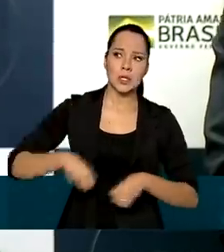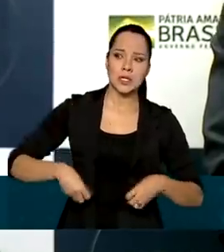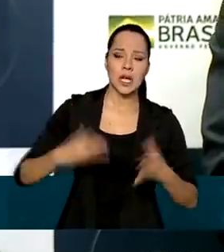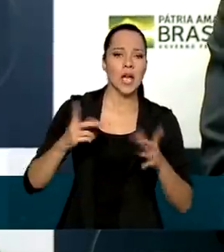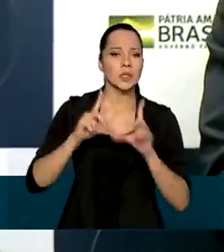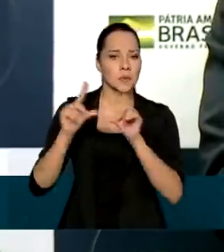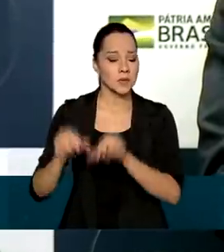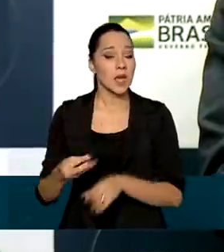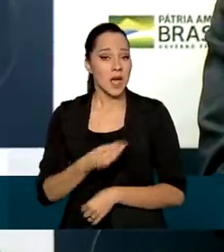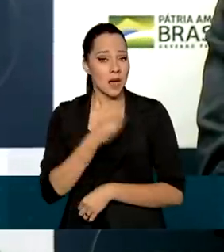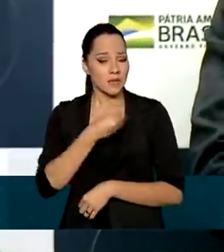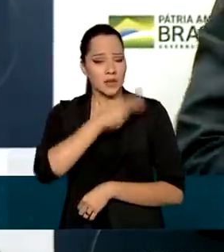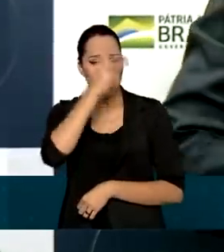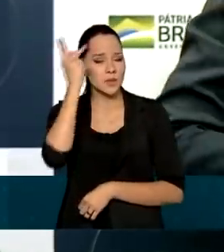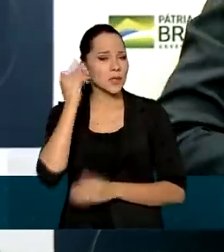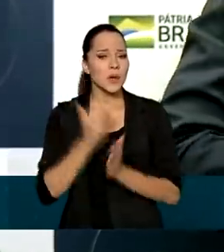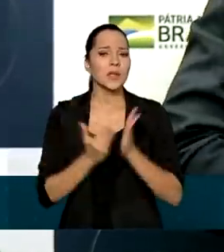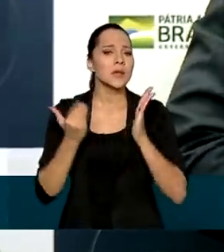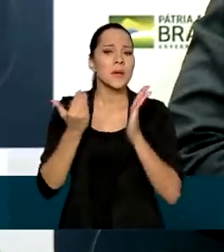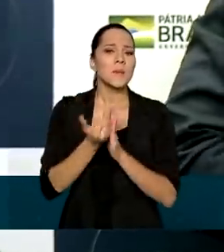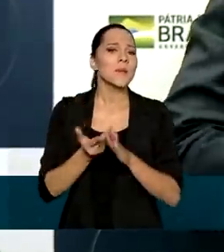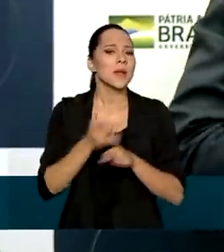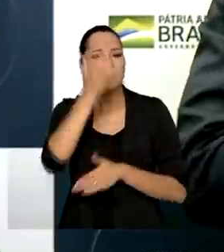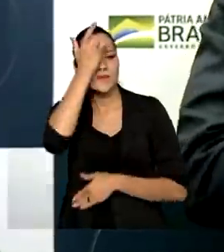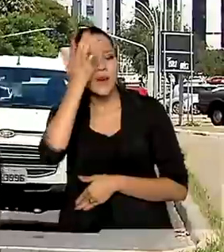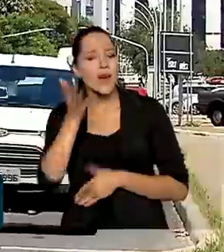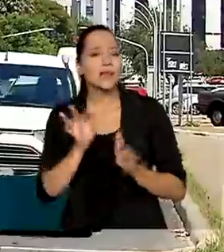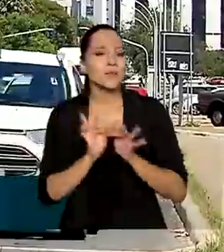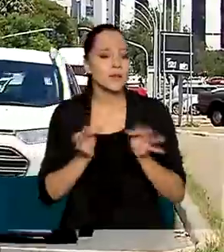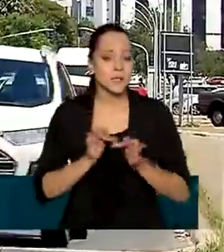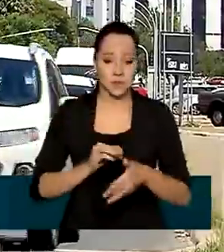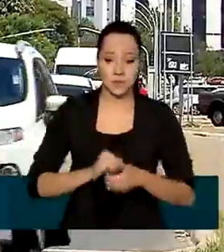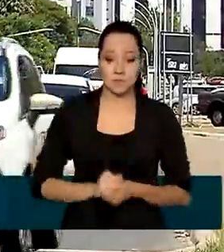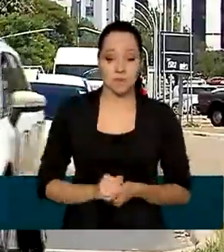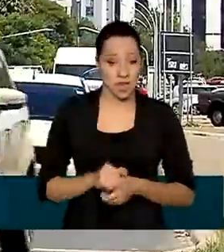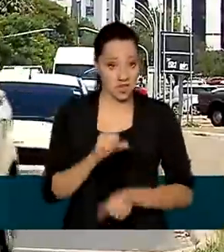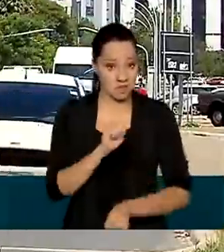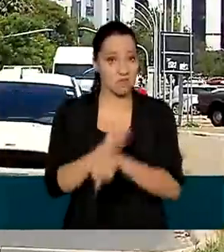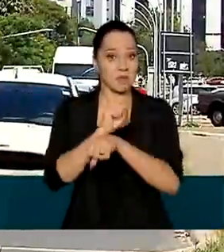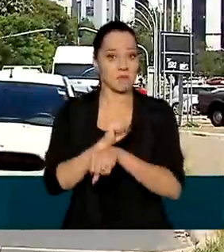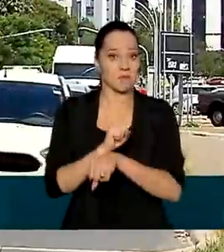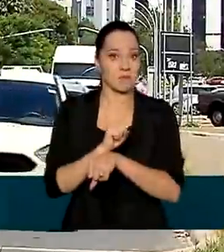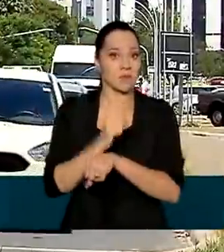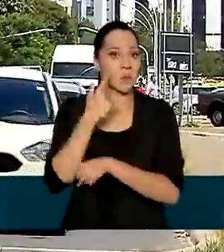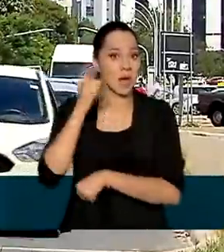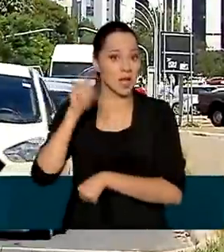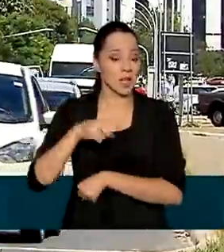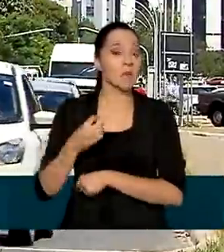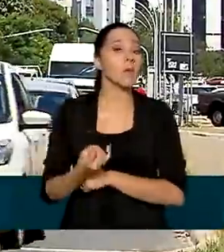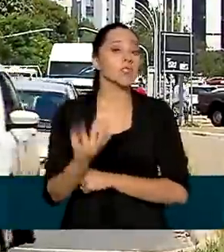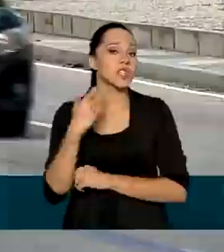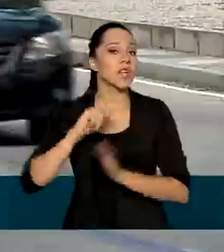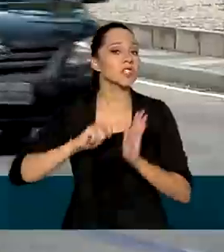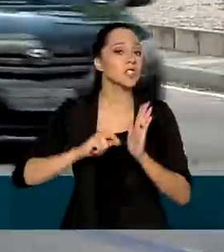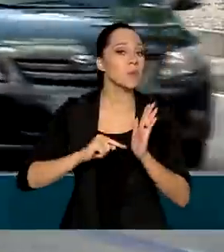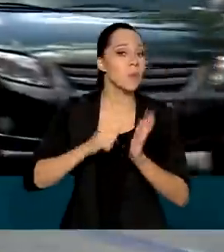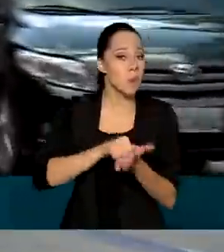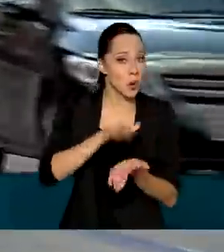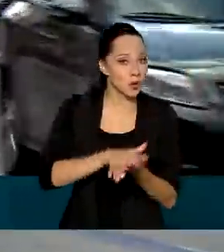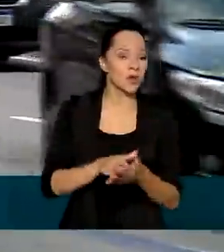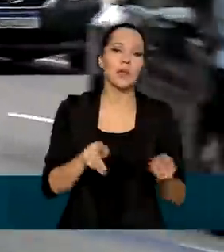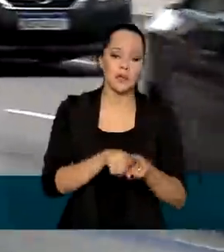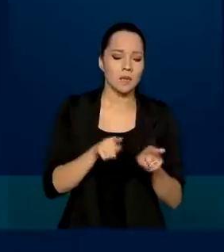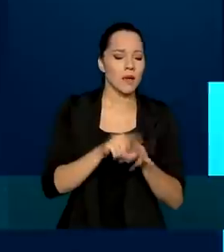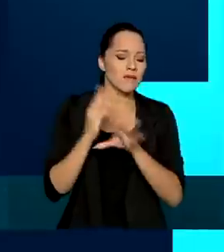tornar a vida das pessoas mais fácil. A suspensão da carteira de motorista pelo número de infrações também